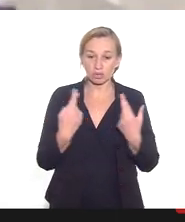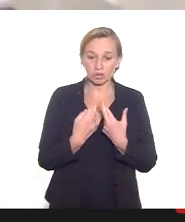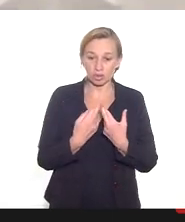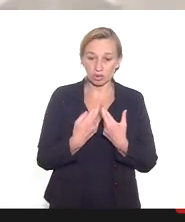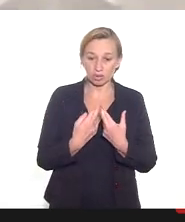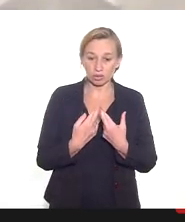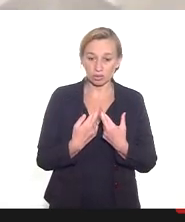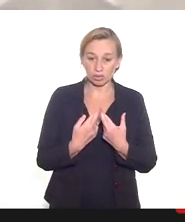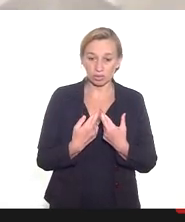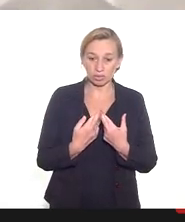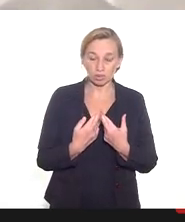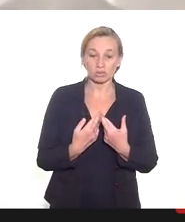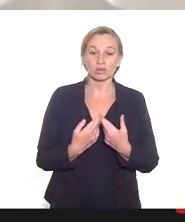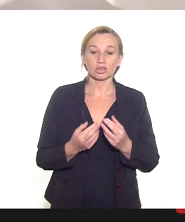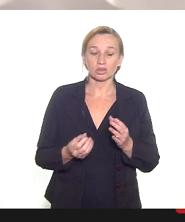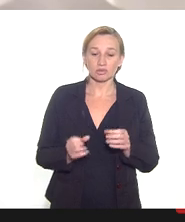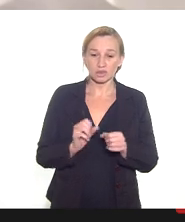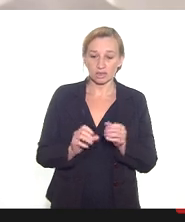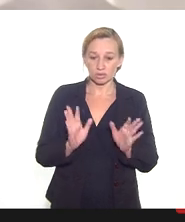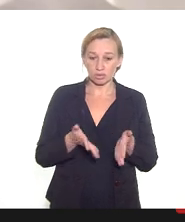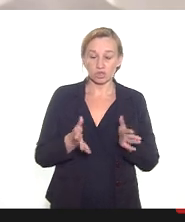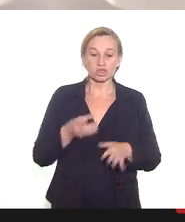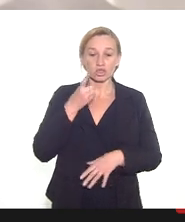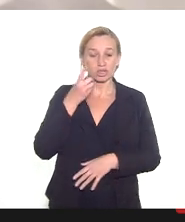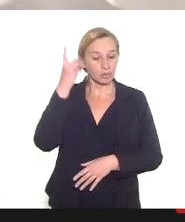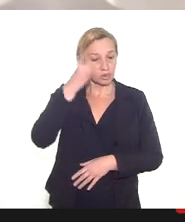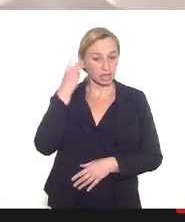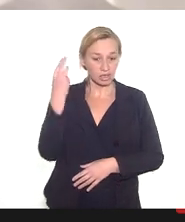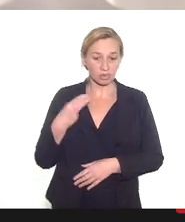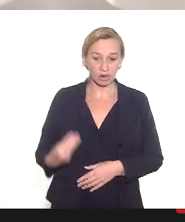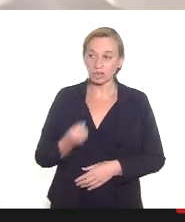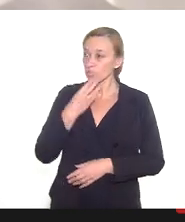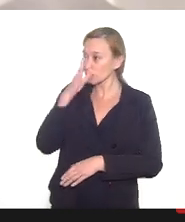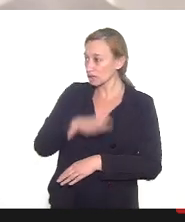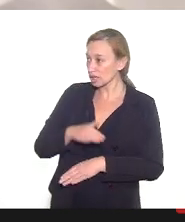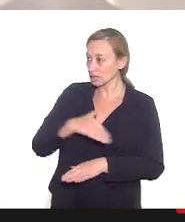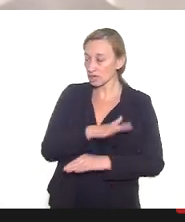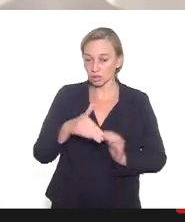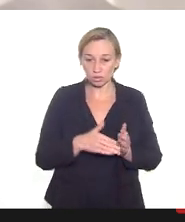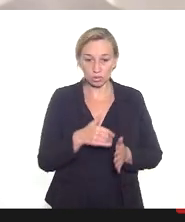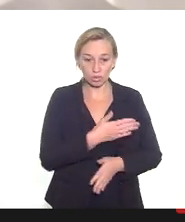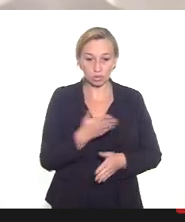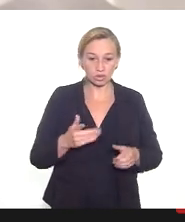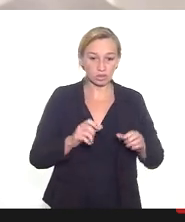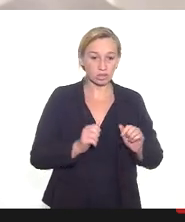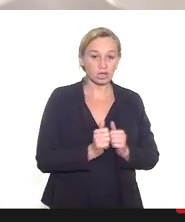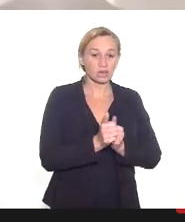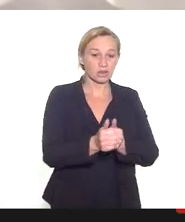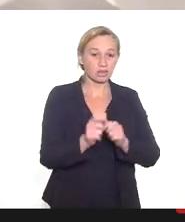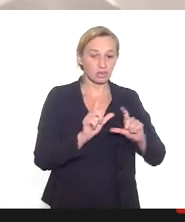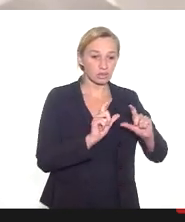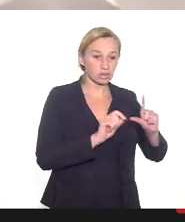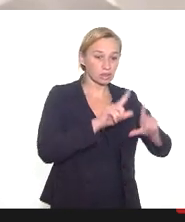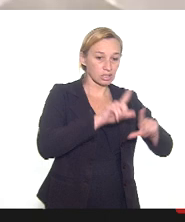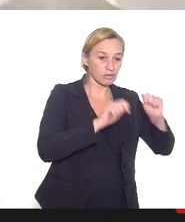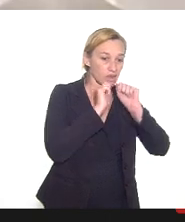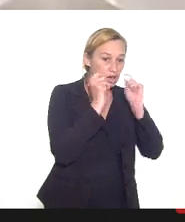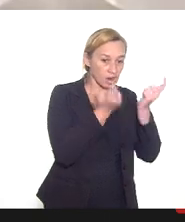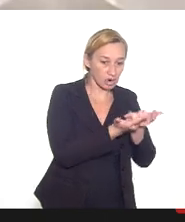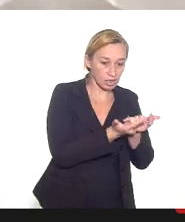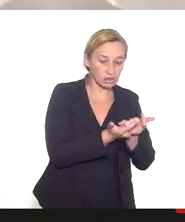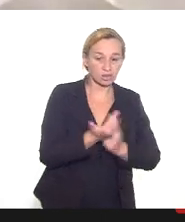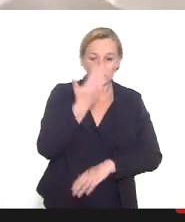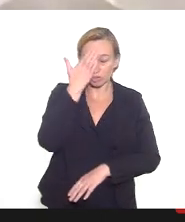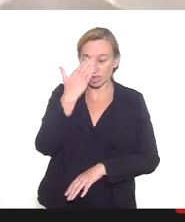que ora se realiza. Deputada Mônica, boa tarde. Boa tarde a todos que nos acompanham pela TV Alegre. E